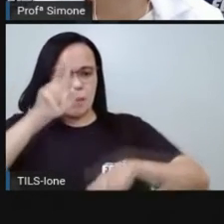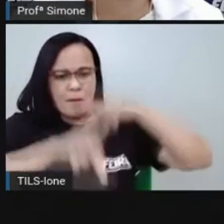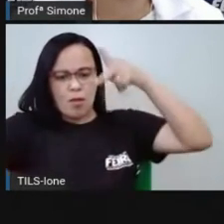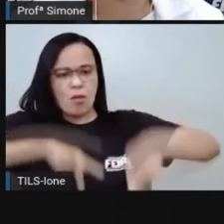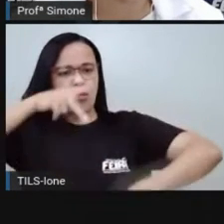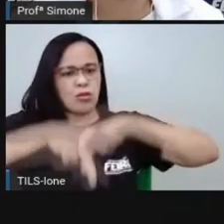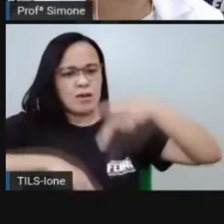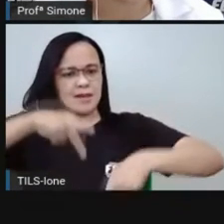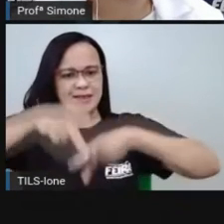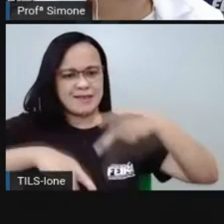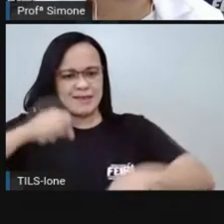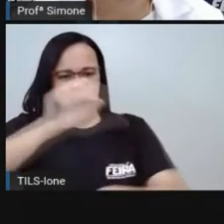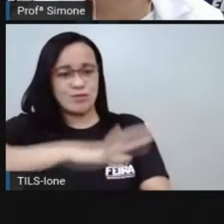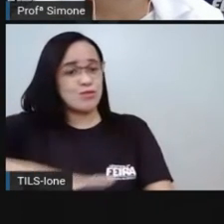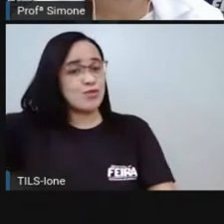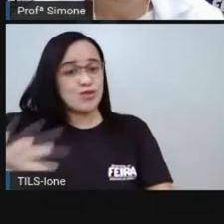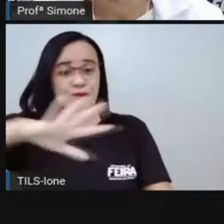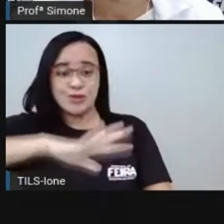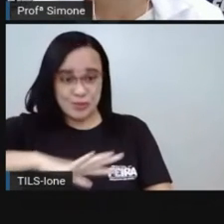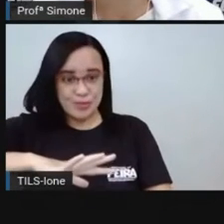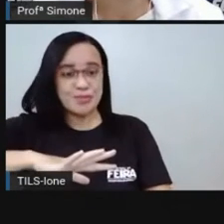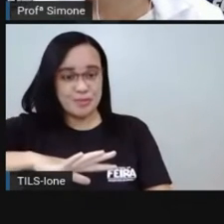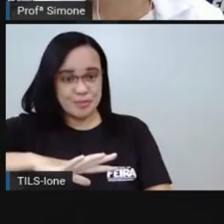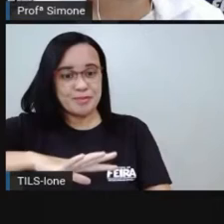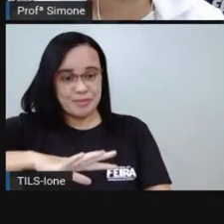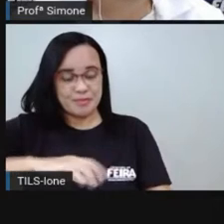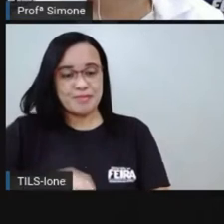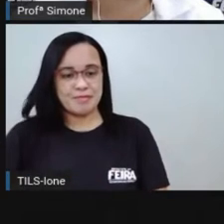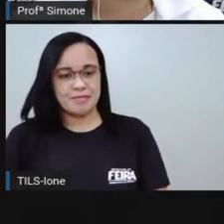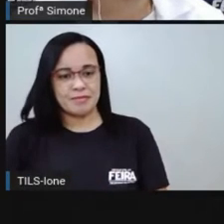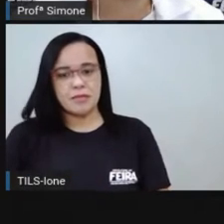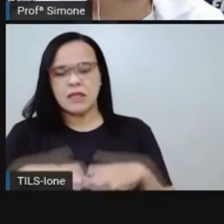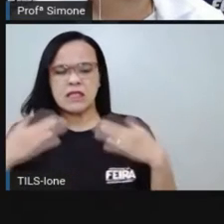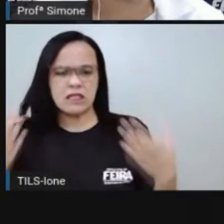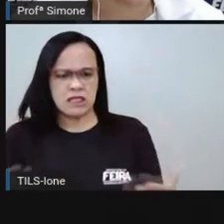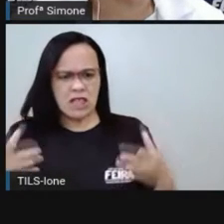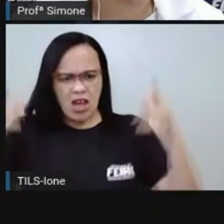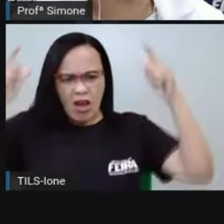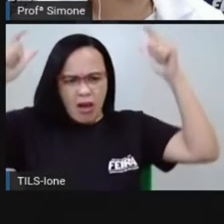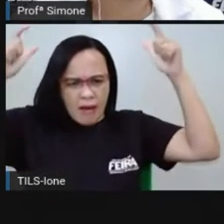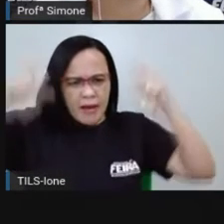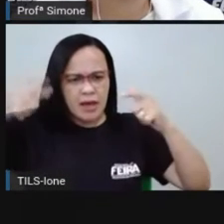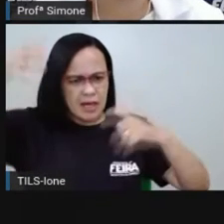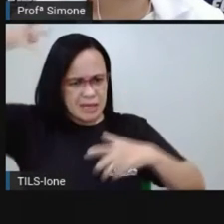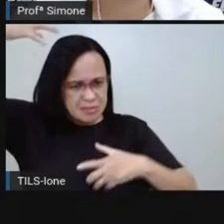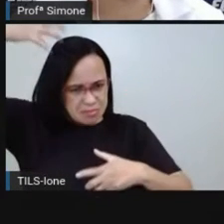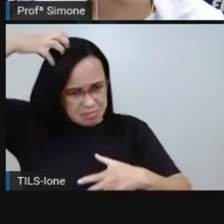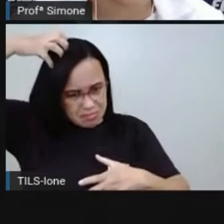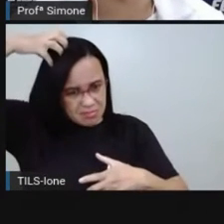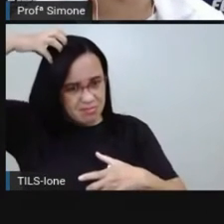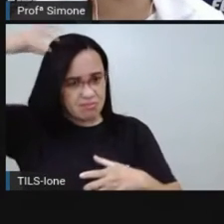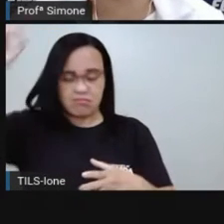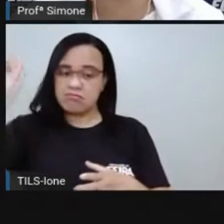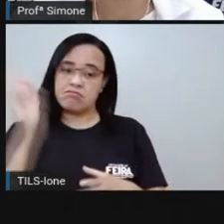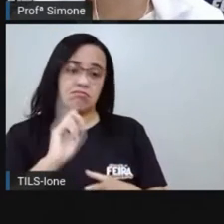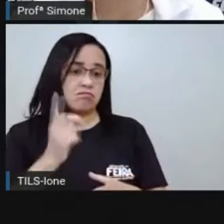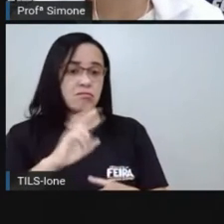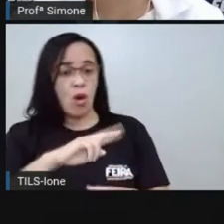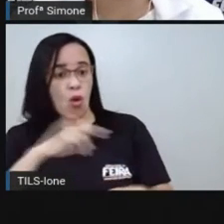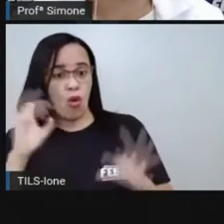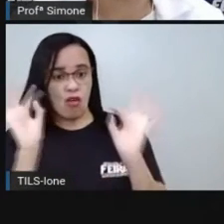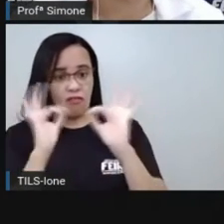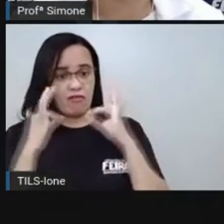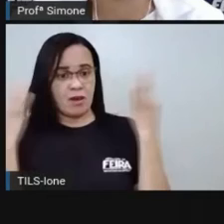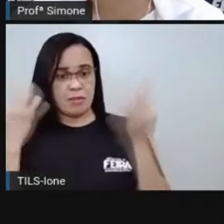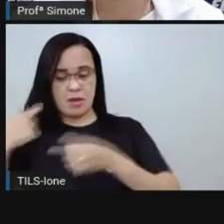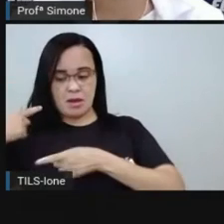interesse de todos. Ao invés de reis com poderes vitalícios, hereditários, numa